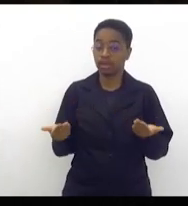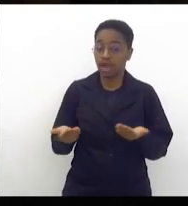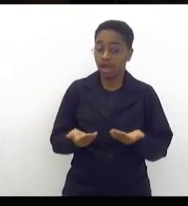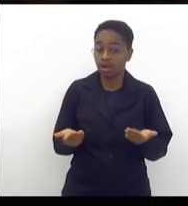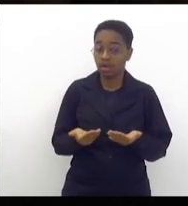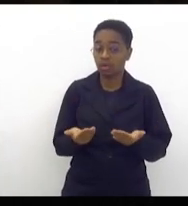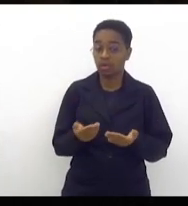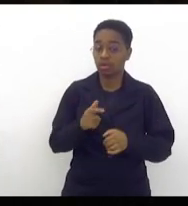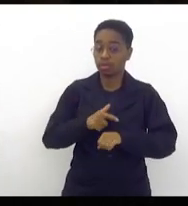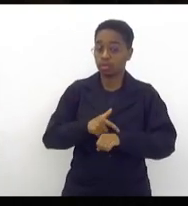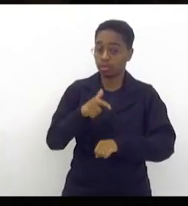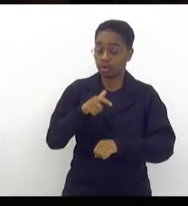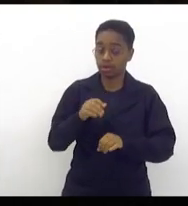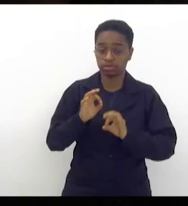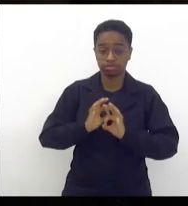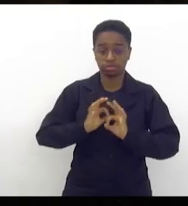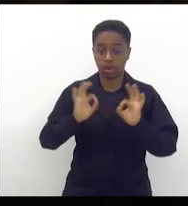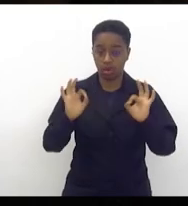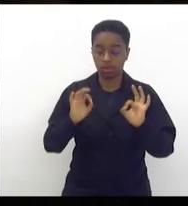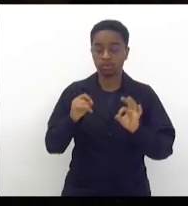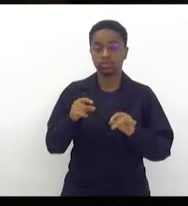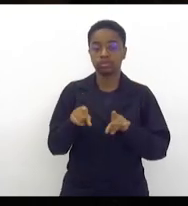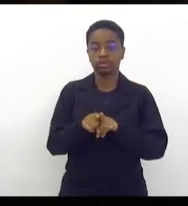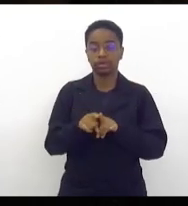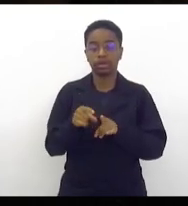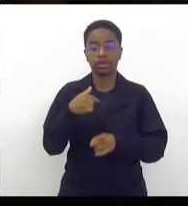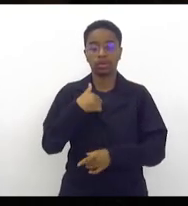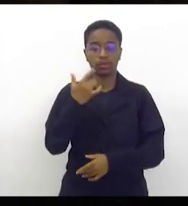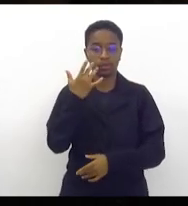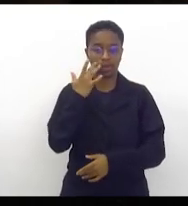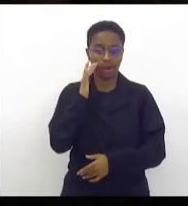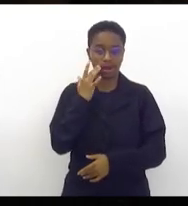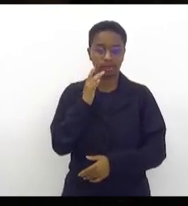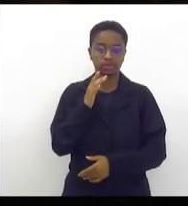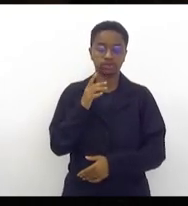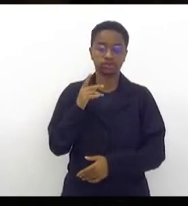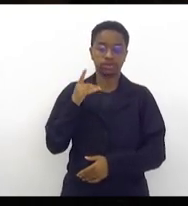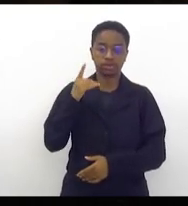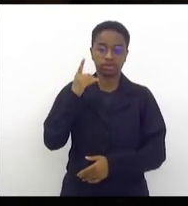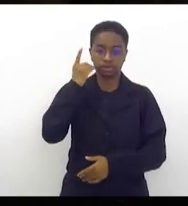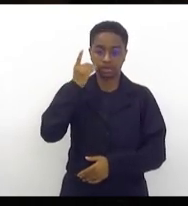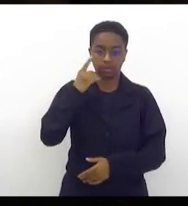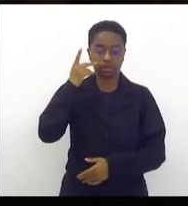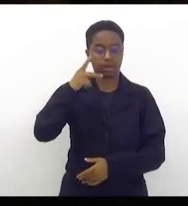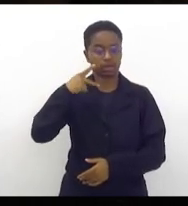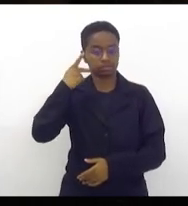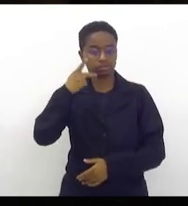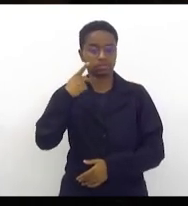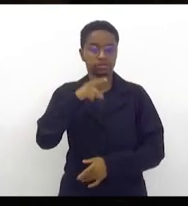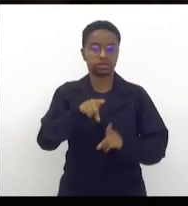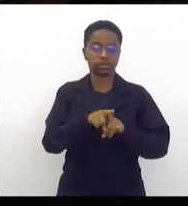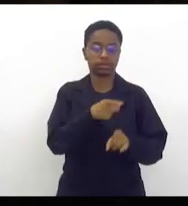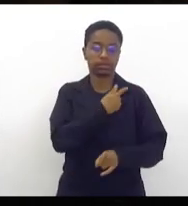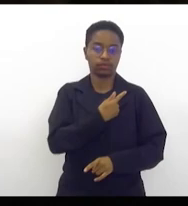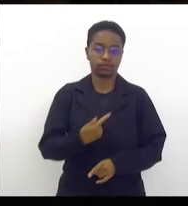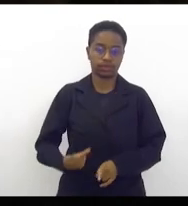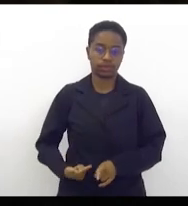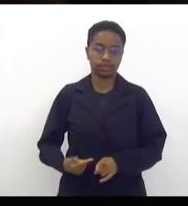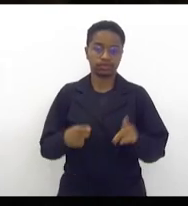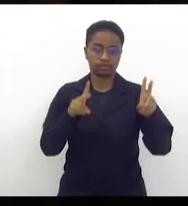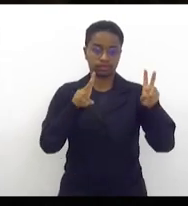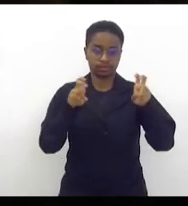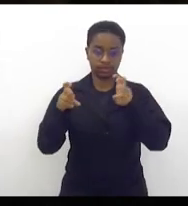oportuno. Eu acho que o parlamento e o governo, nesse tema, depois da declaração de ontem do